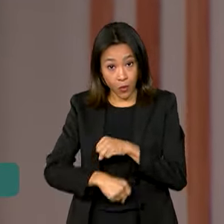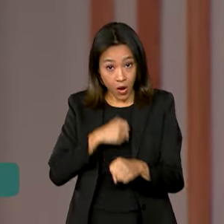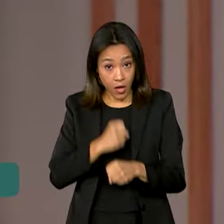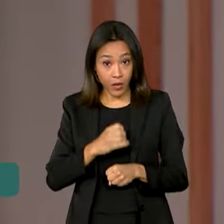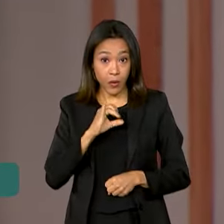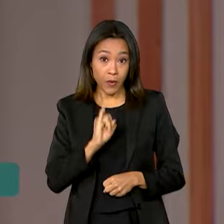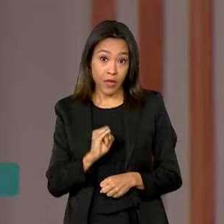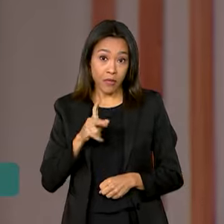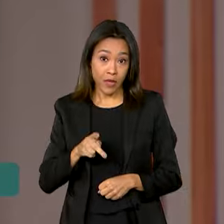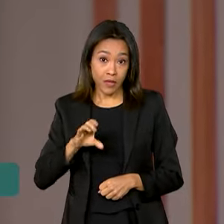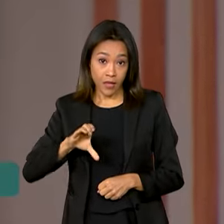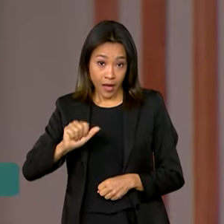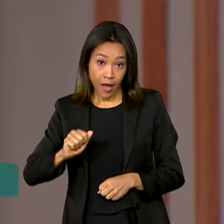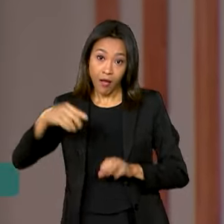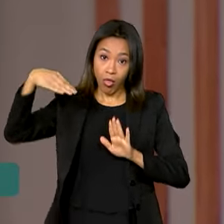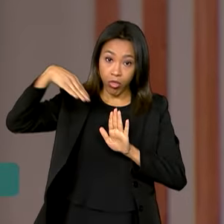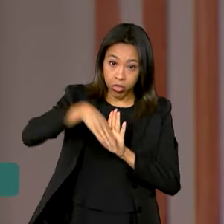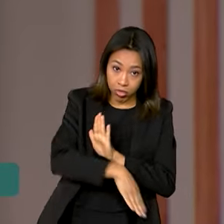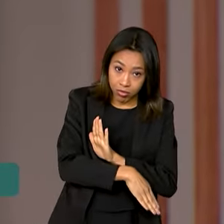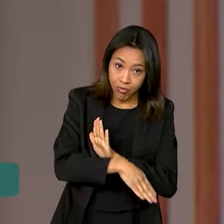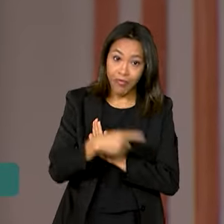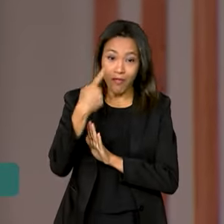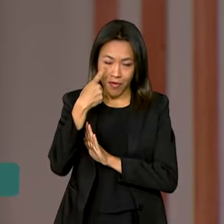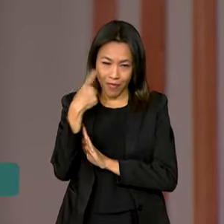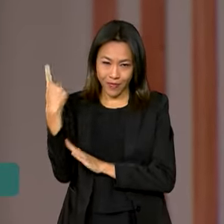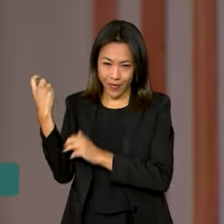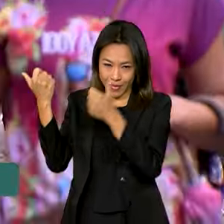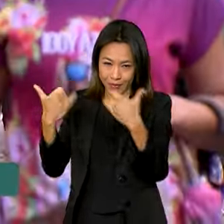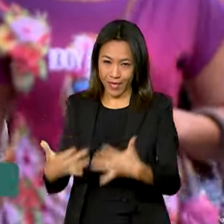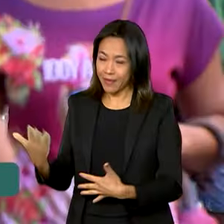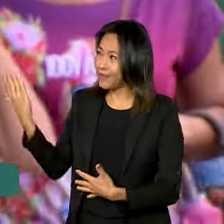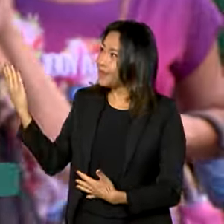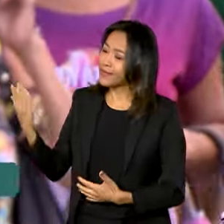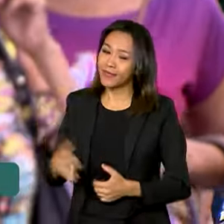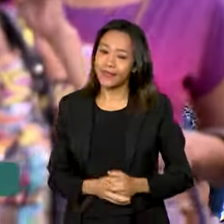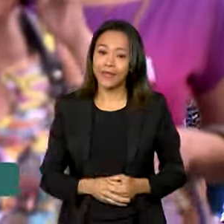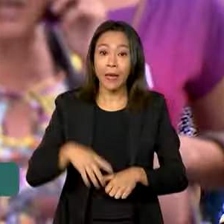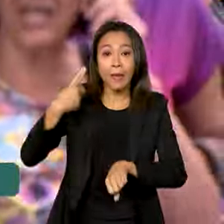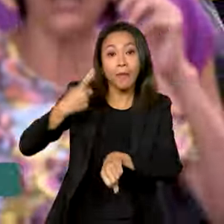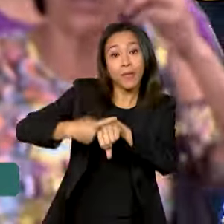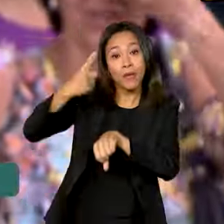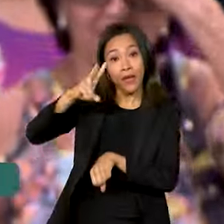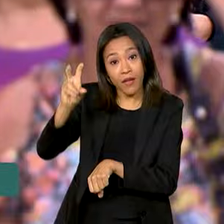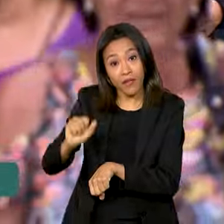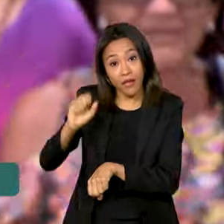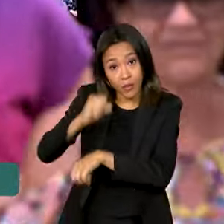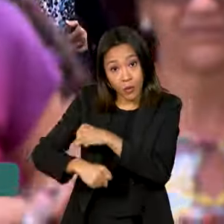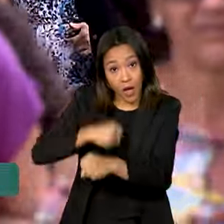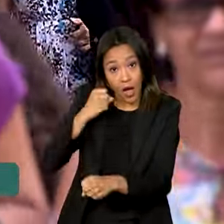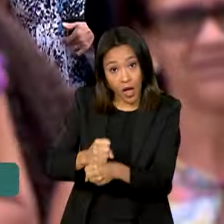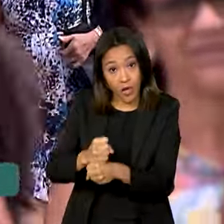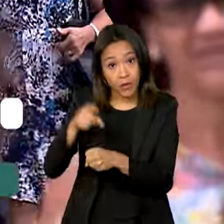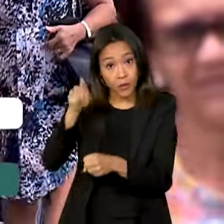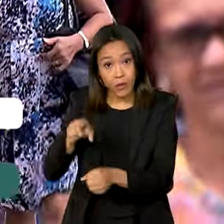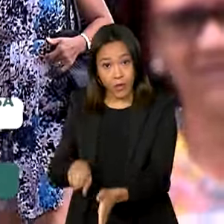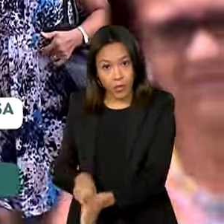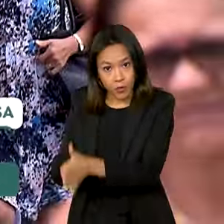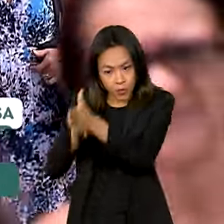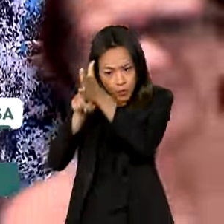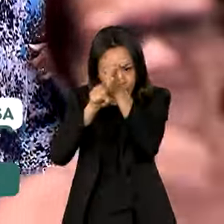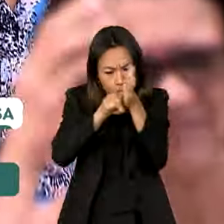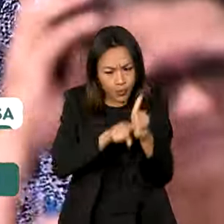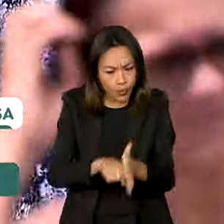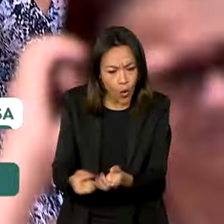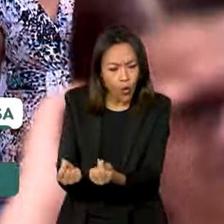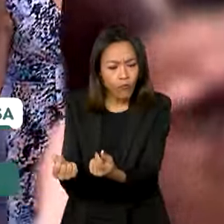deflação. Veja na reportagem de Luana Karim. Pela primeira vez no ano, o índice que mede a variação de